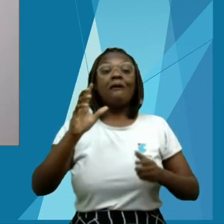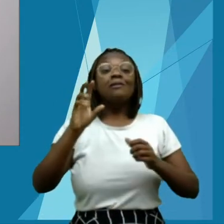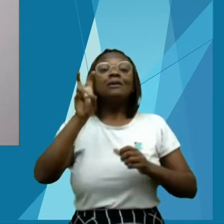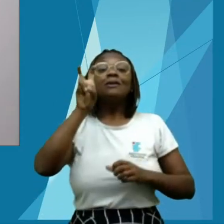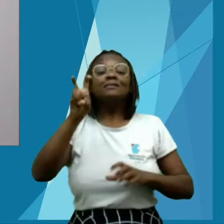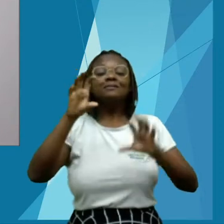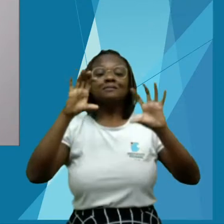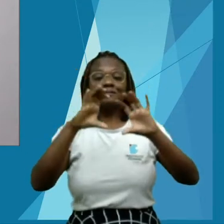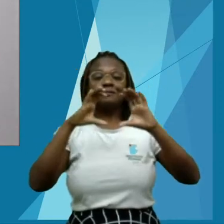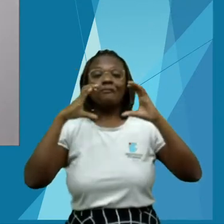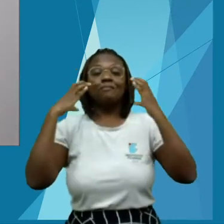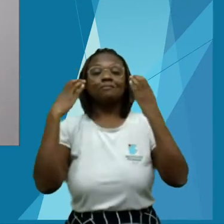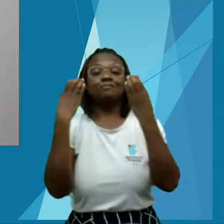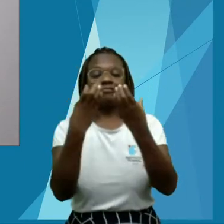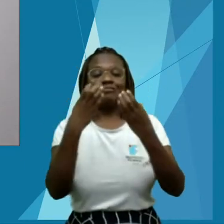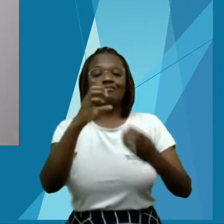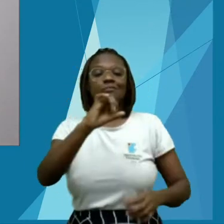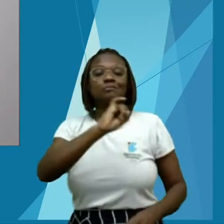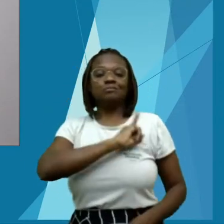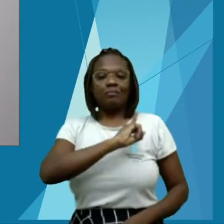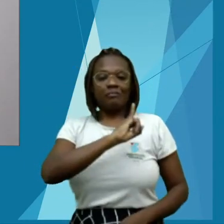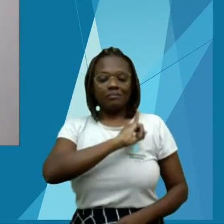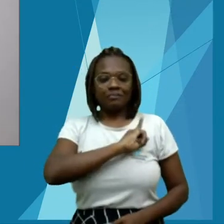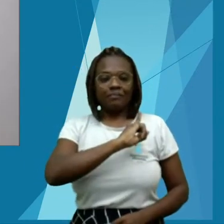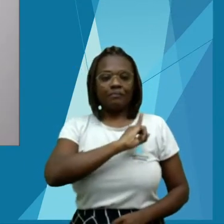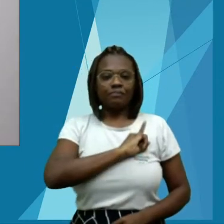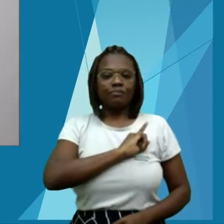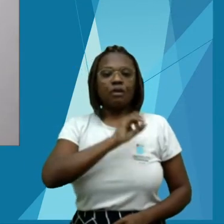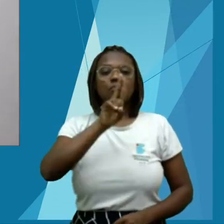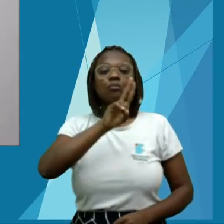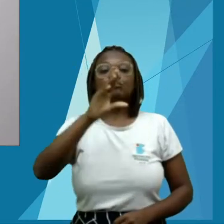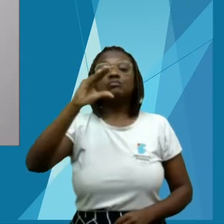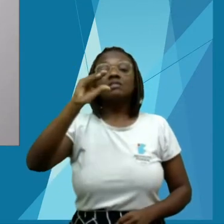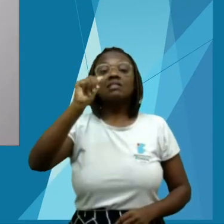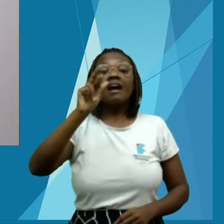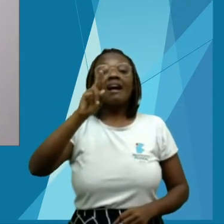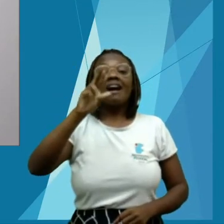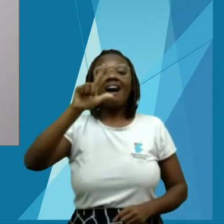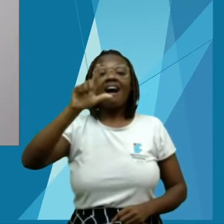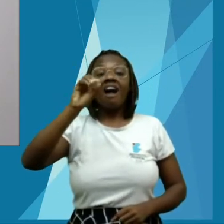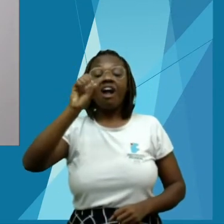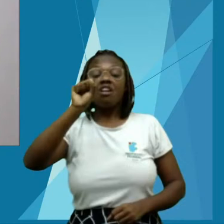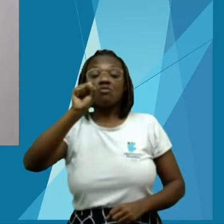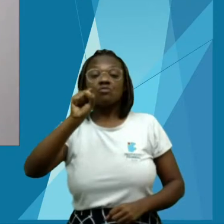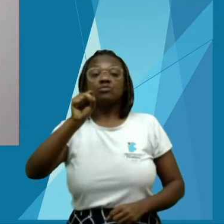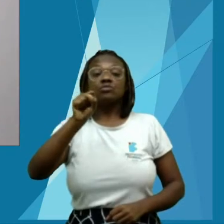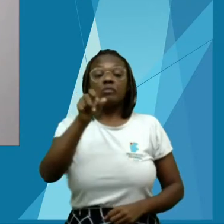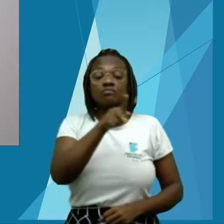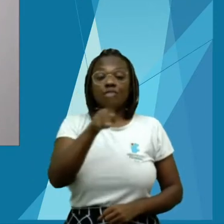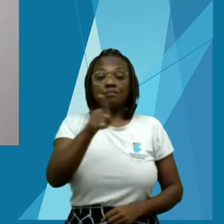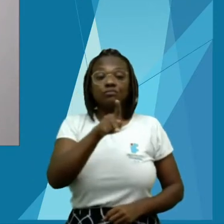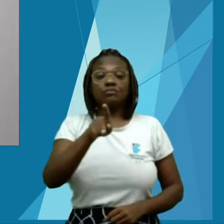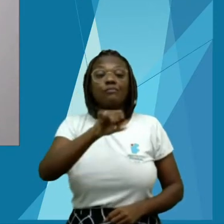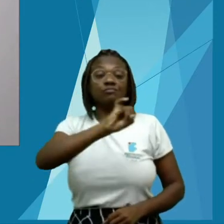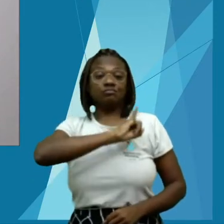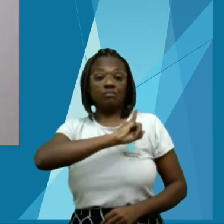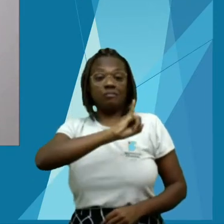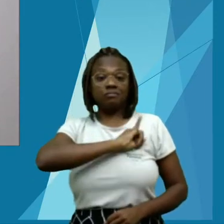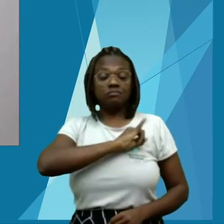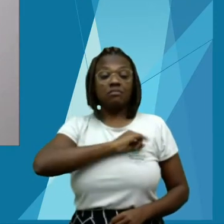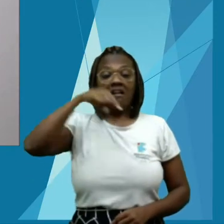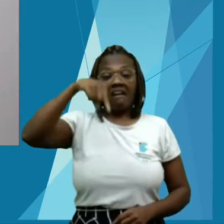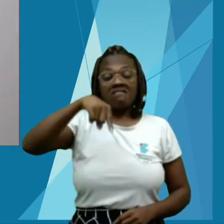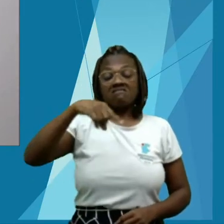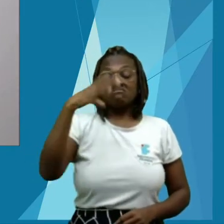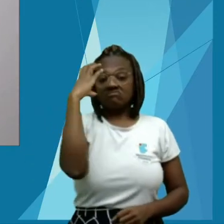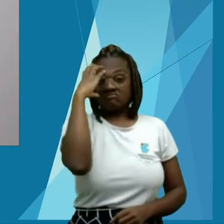Criação de Peixe Palhaço. Esse livro foi publicado pela editora APRES no ano